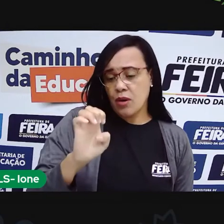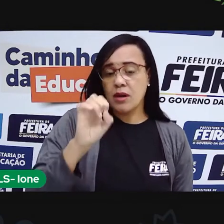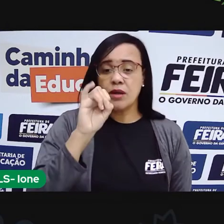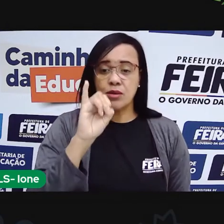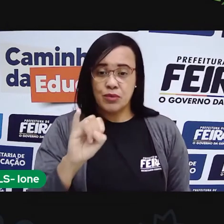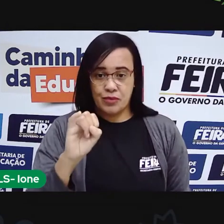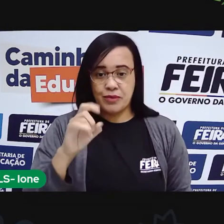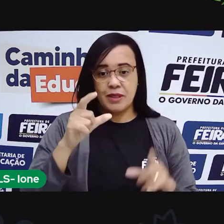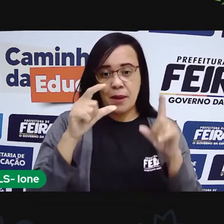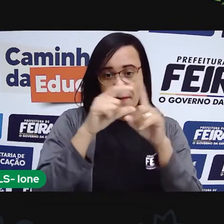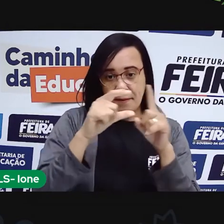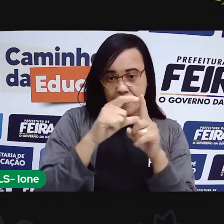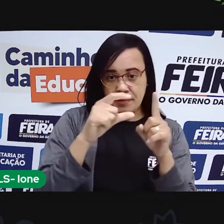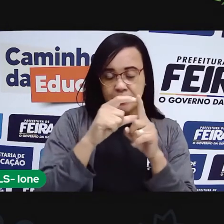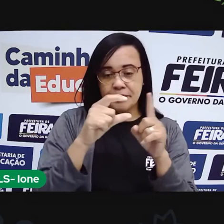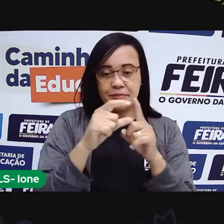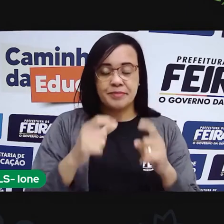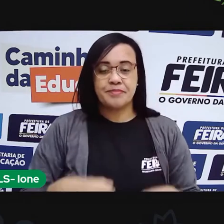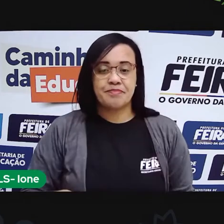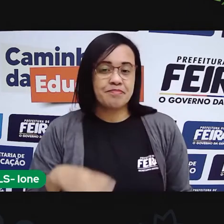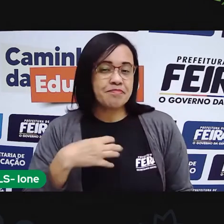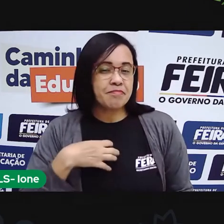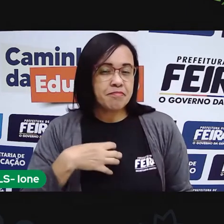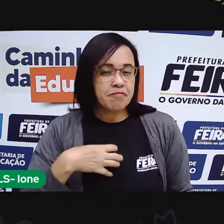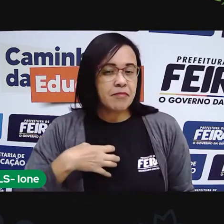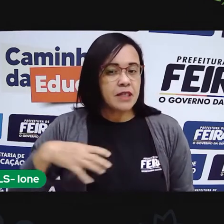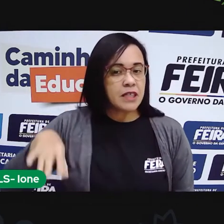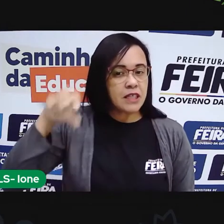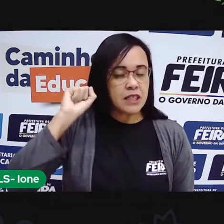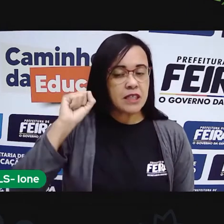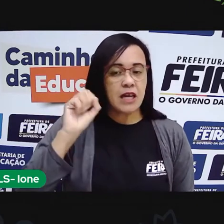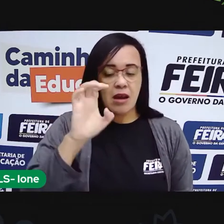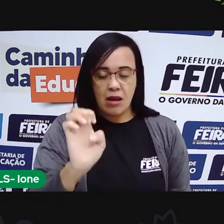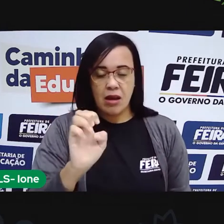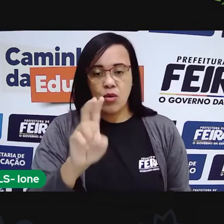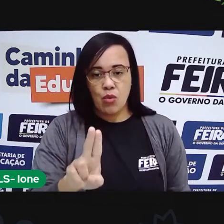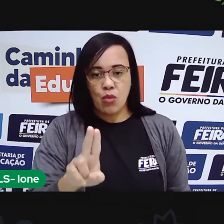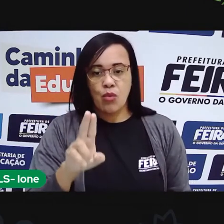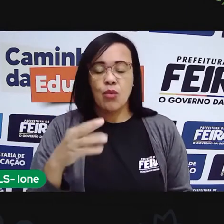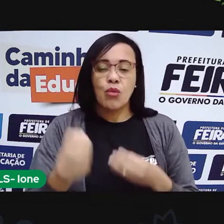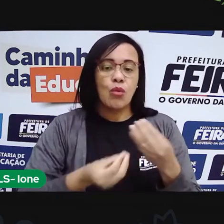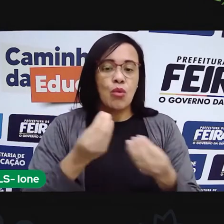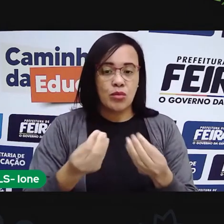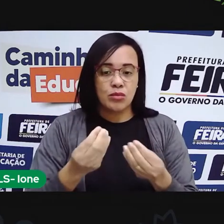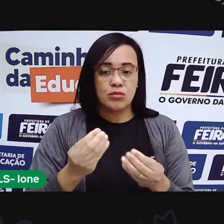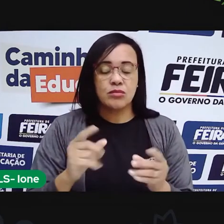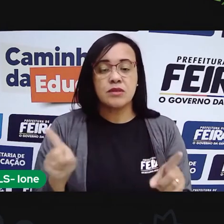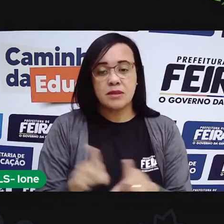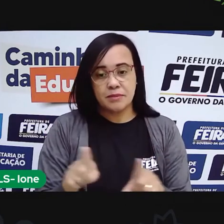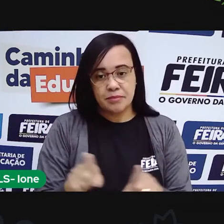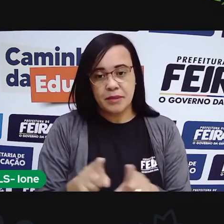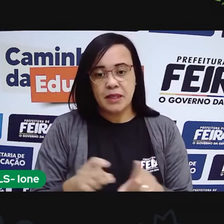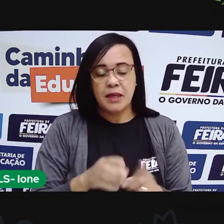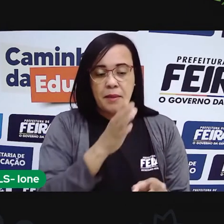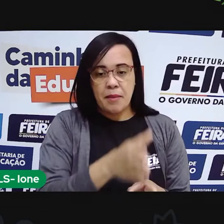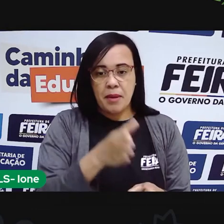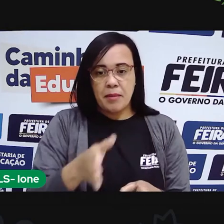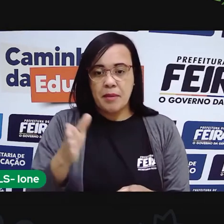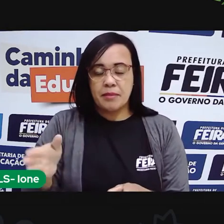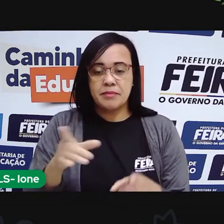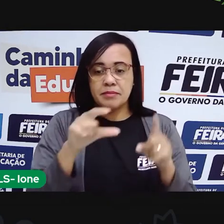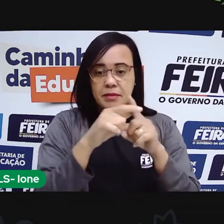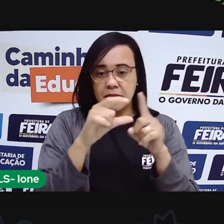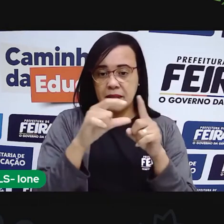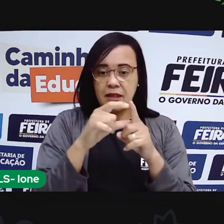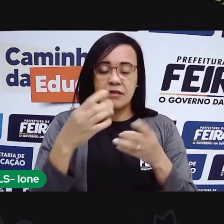palavra, o som da letra O e da letra U e quando utilizá-la ao final da equipe. Então, vamos